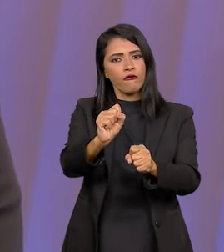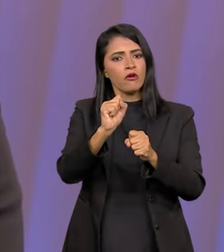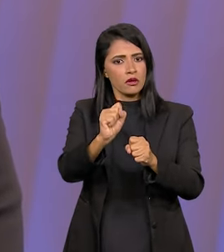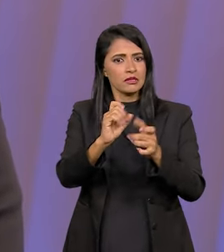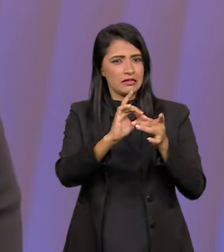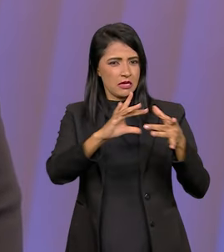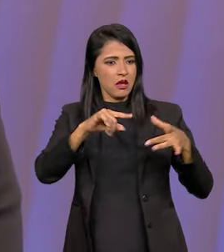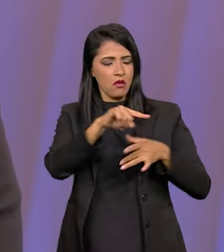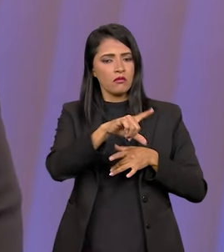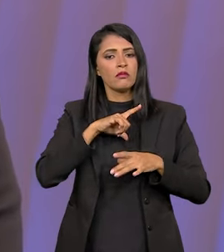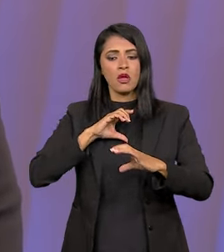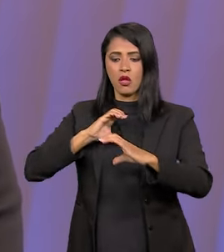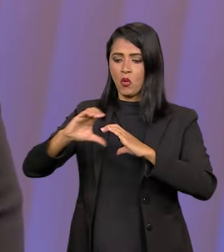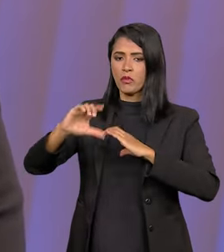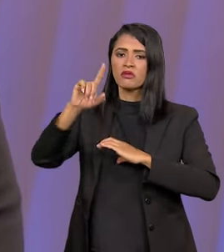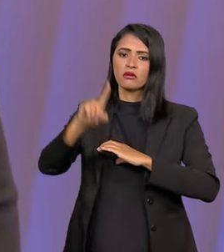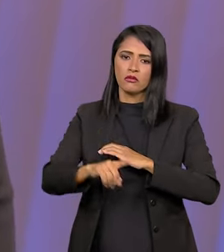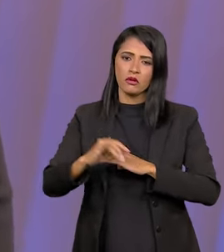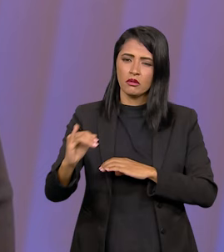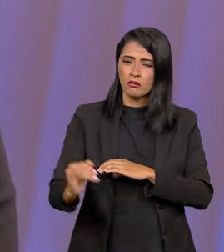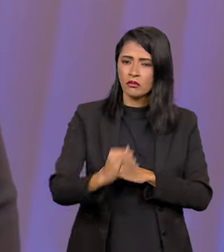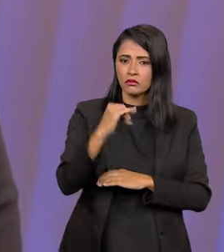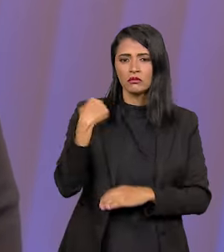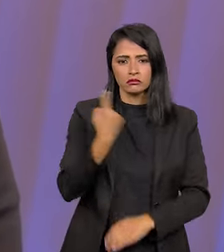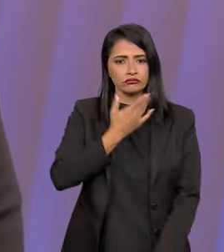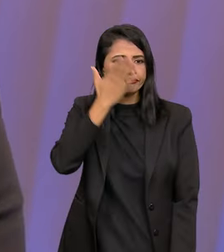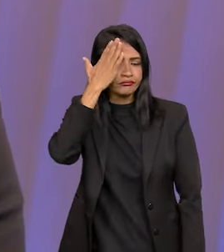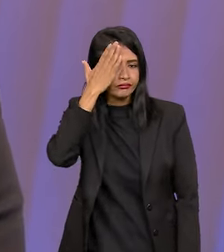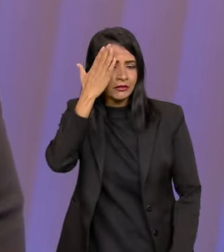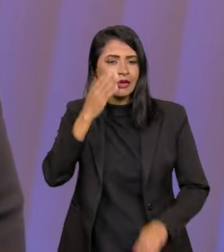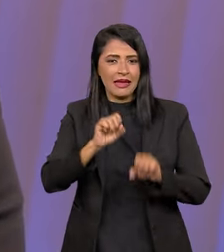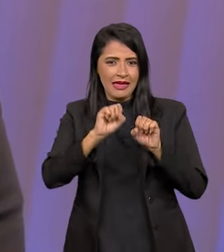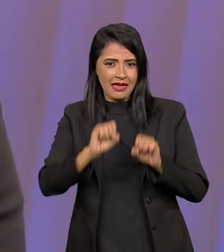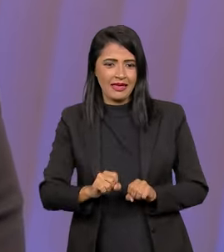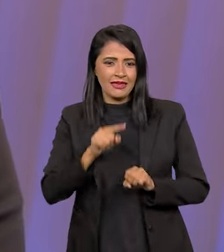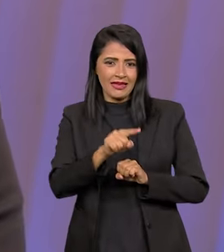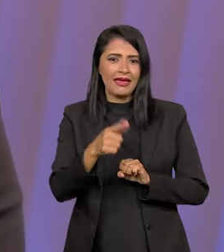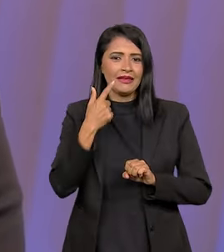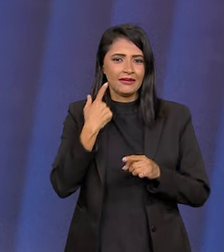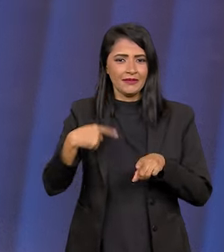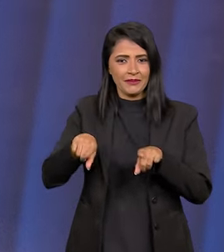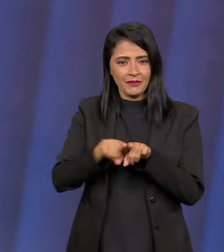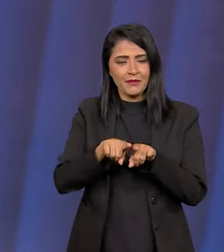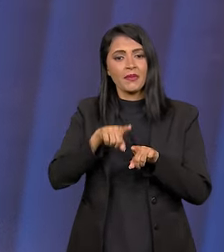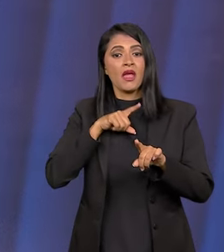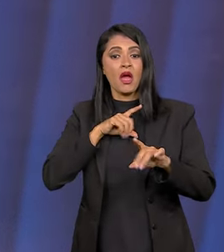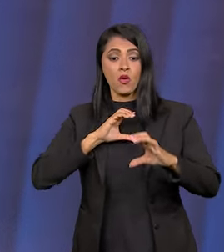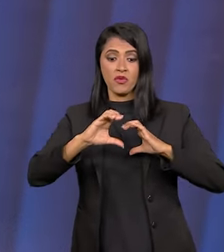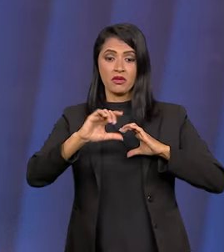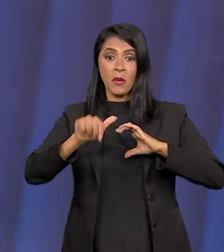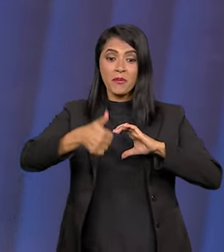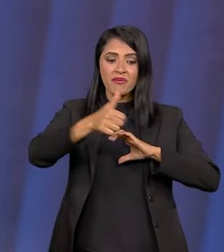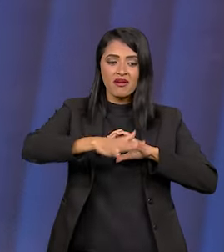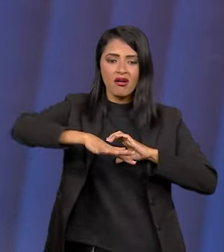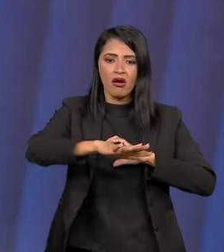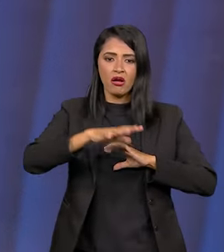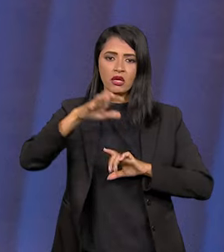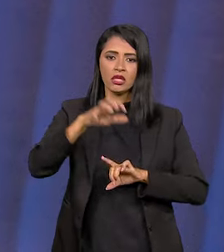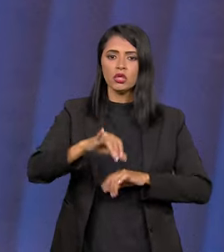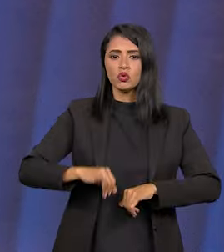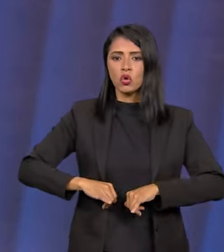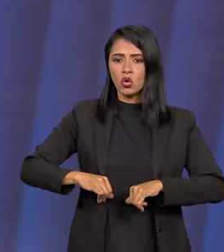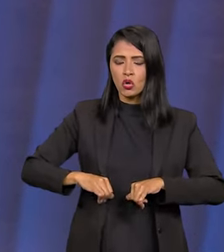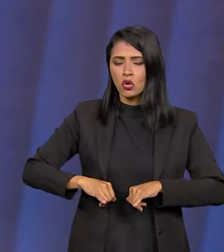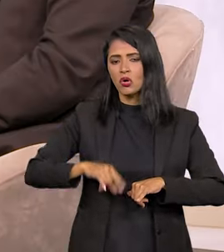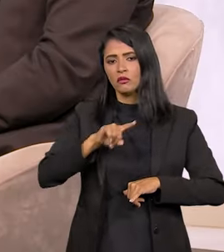promovam o fortalecimento da democracia. E a comunicação é muito importante. A sabe que nos sistemas de exceção, a comunicação é a primeira